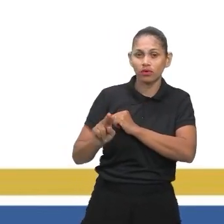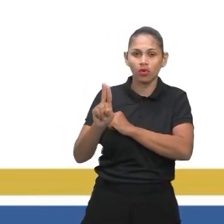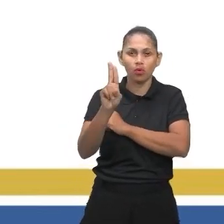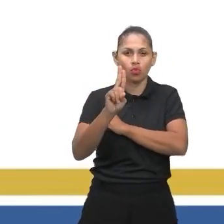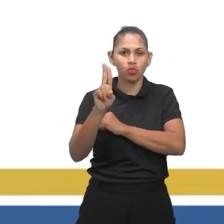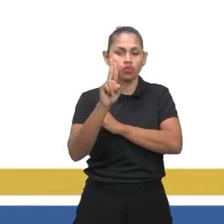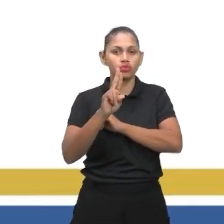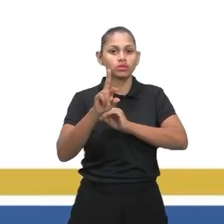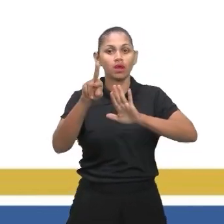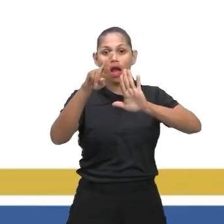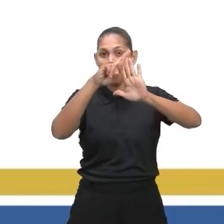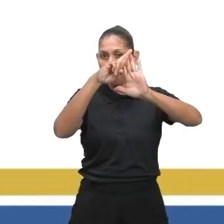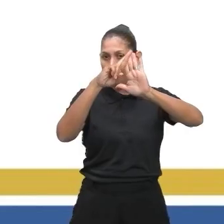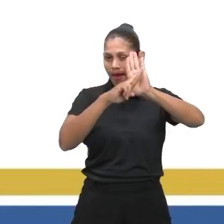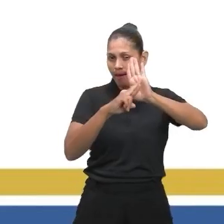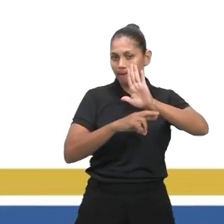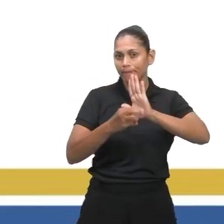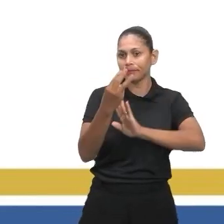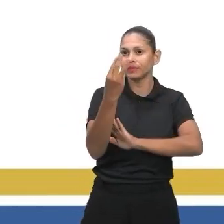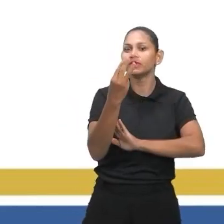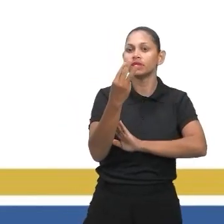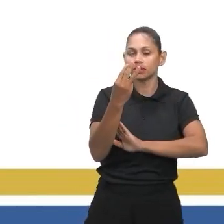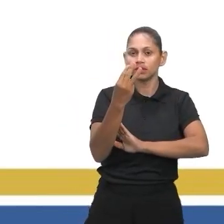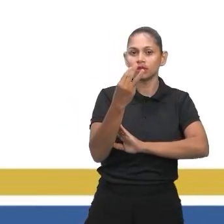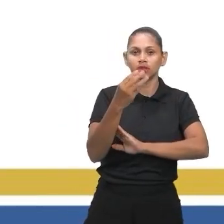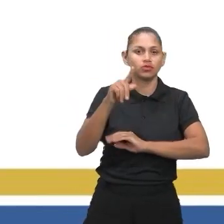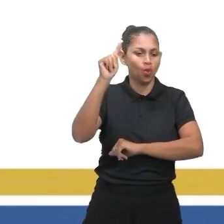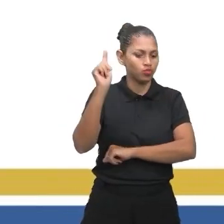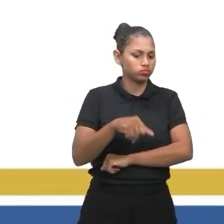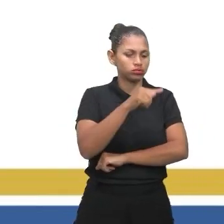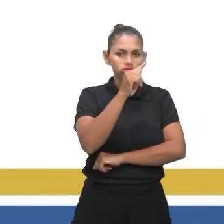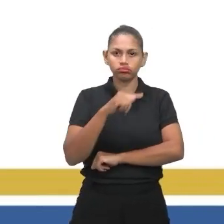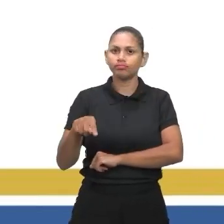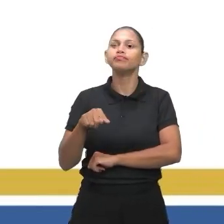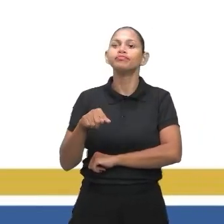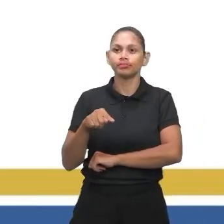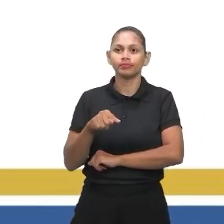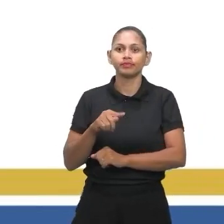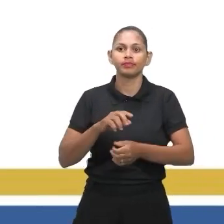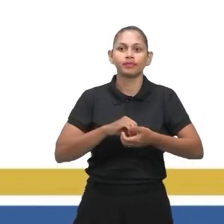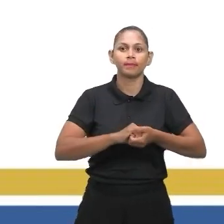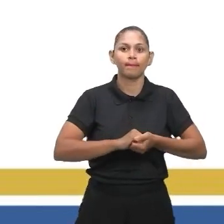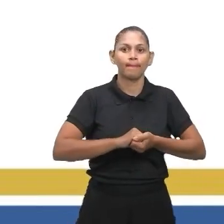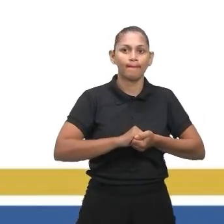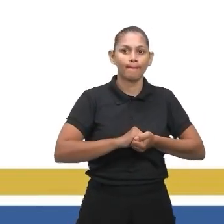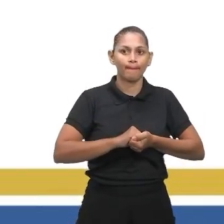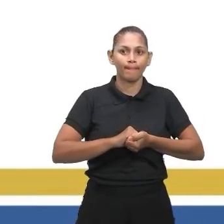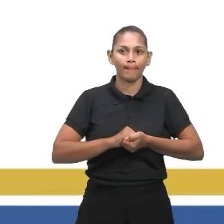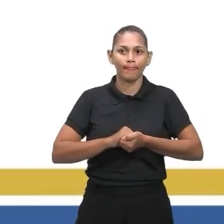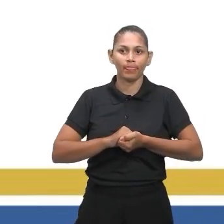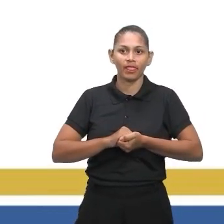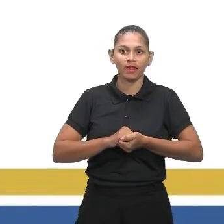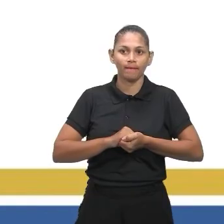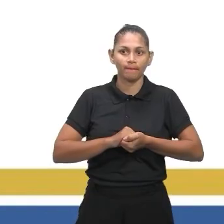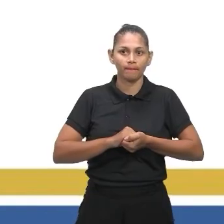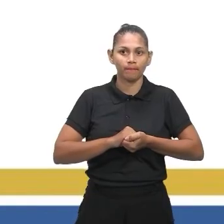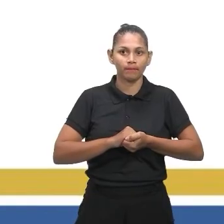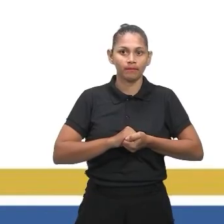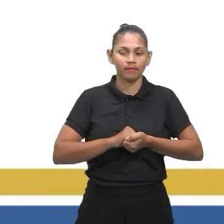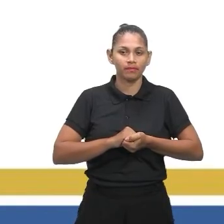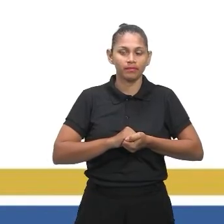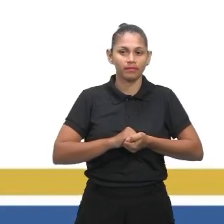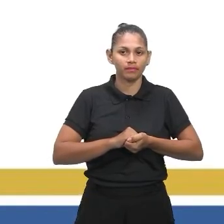3 não é meio pelos extremos. É o quê? É 2, 2. Faz 2, 2. Faz 2, 2. Cadê o 2, 2? 2, 2. Vai